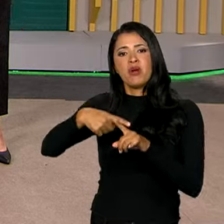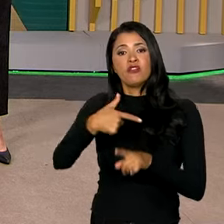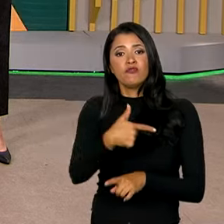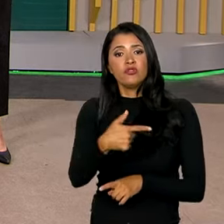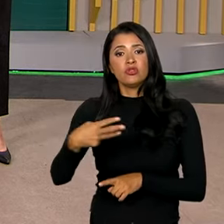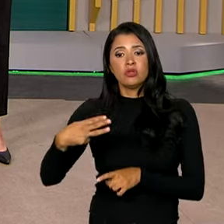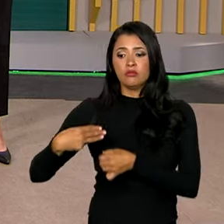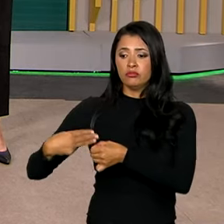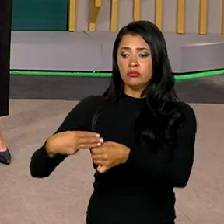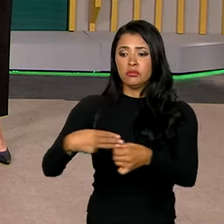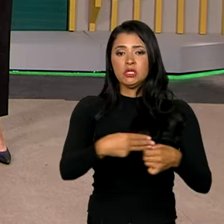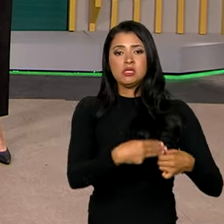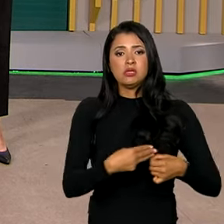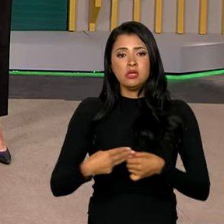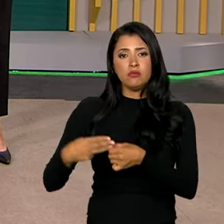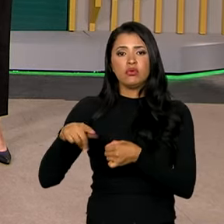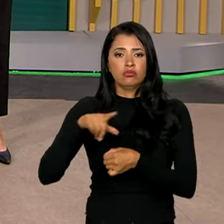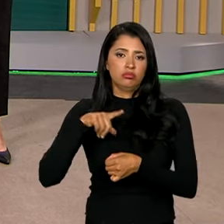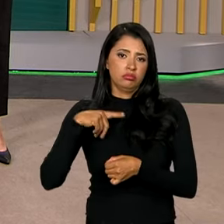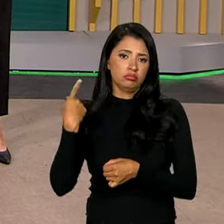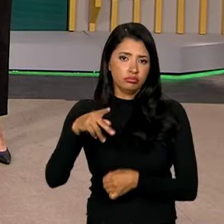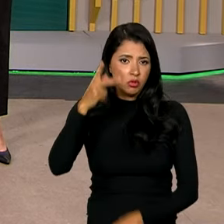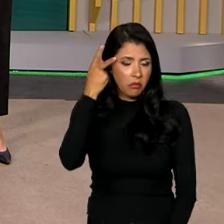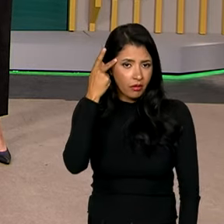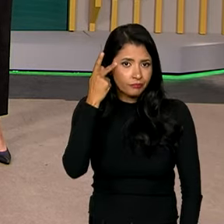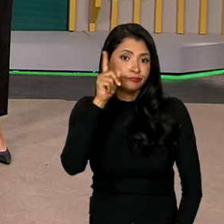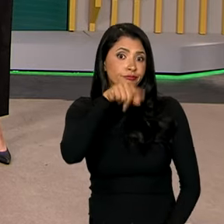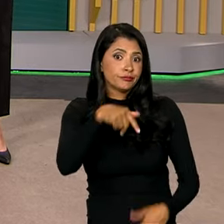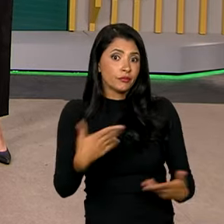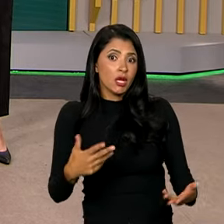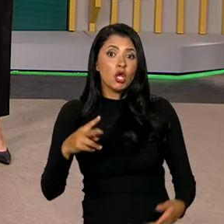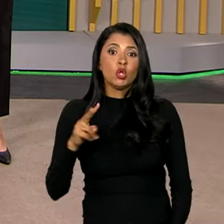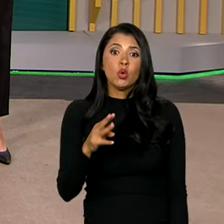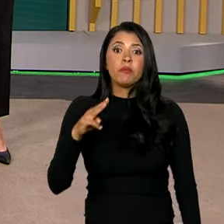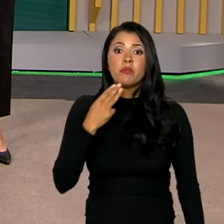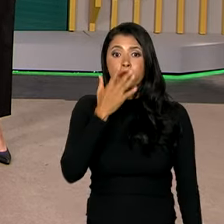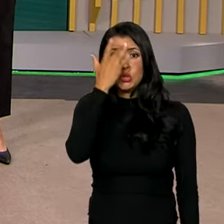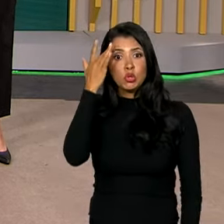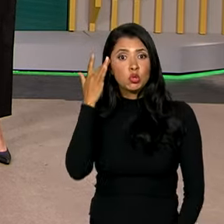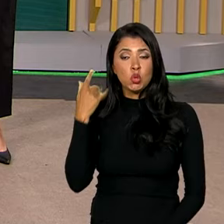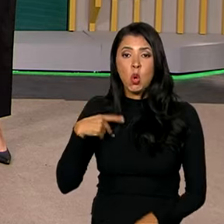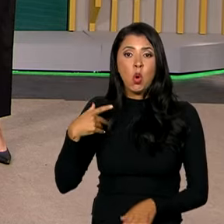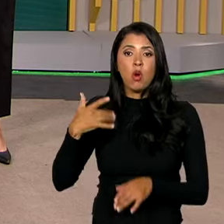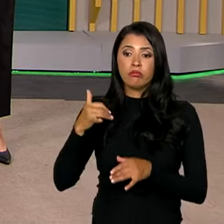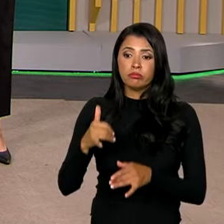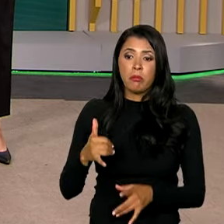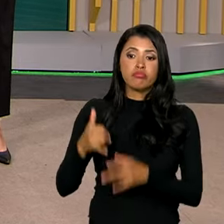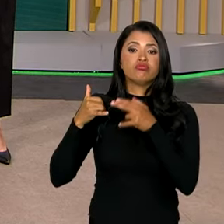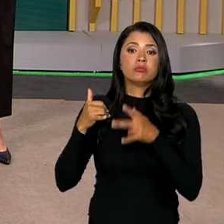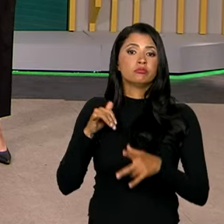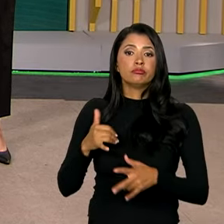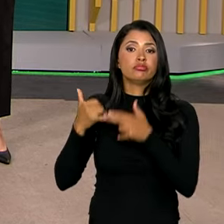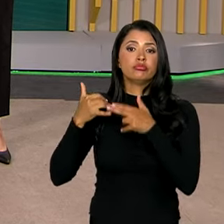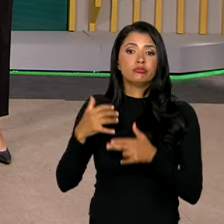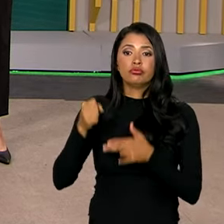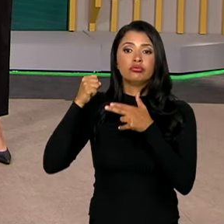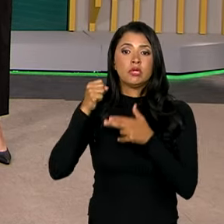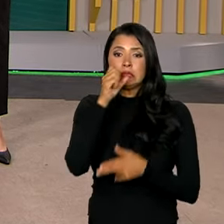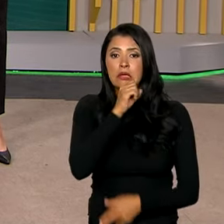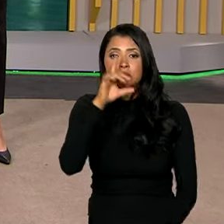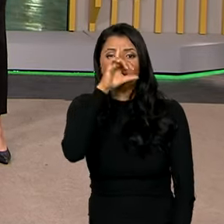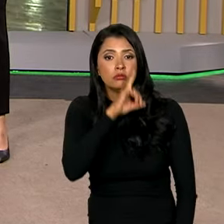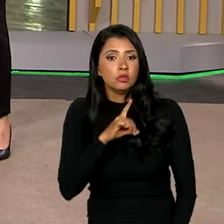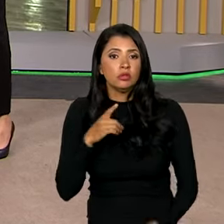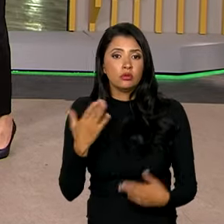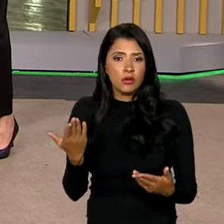da região metropolitana. Pois é, Roberto, cerca de 2 milhões de consumidores ficaram sem energia elétrica durante todo o fim de semana.